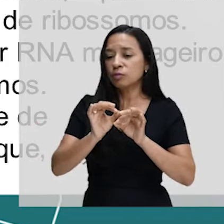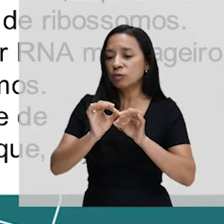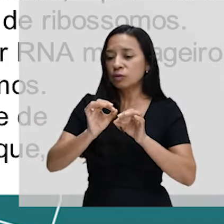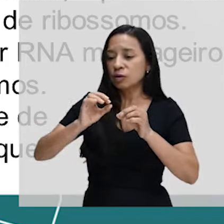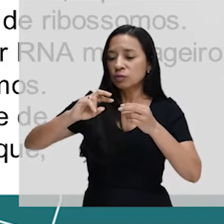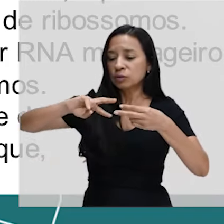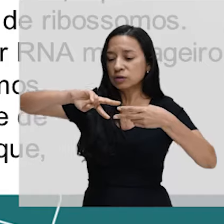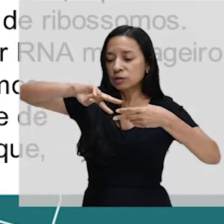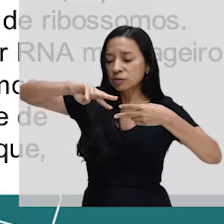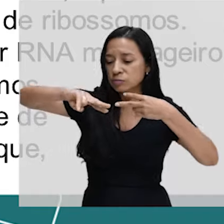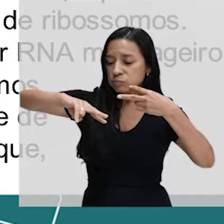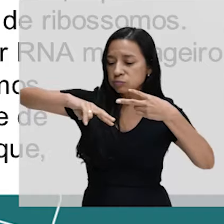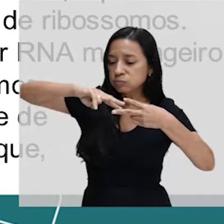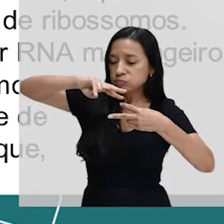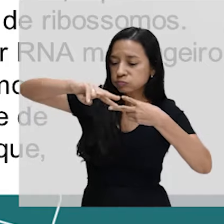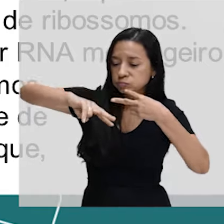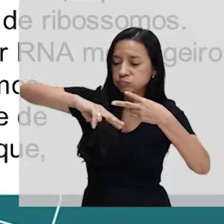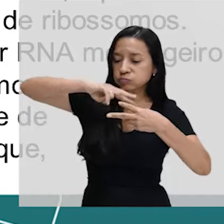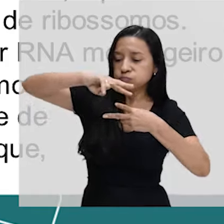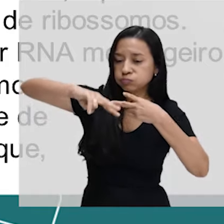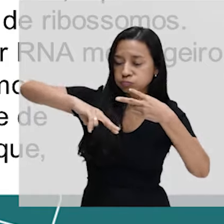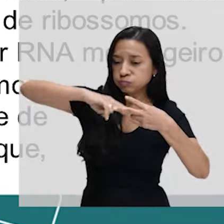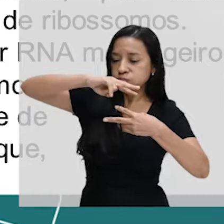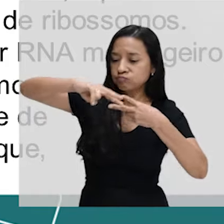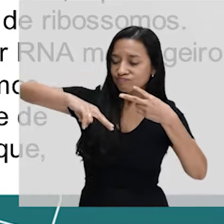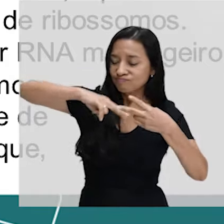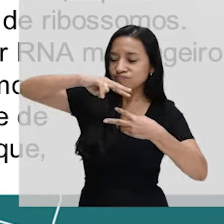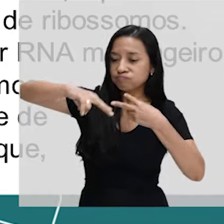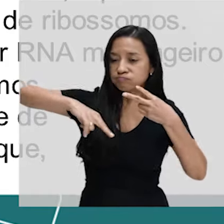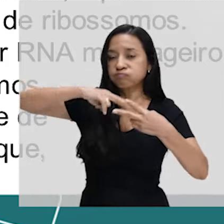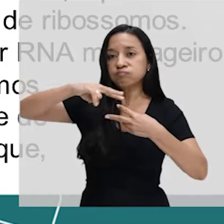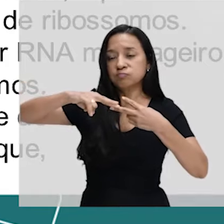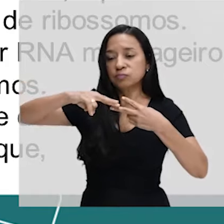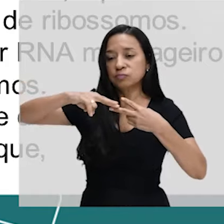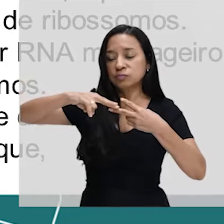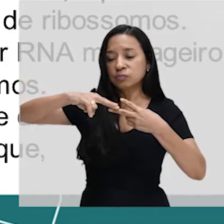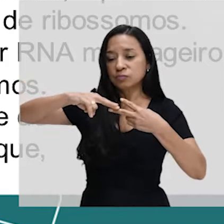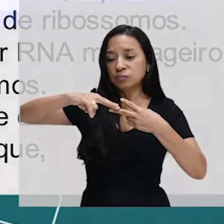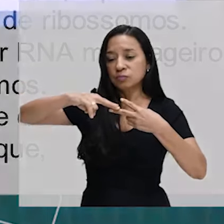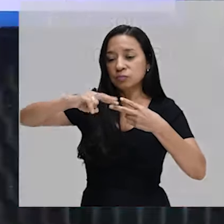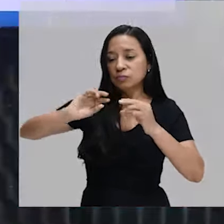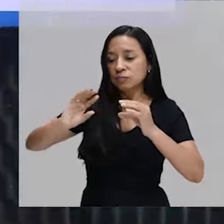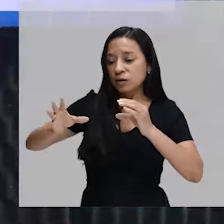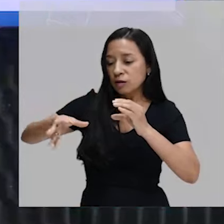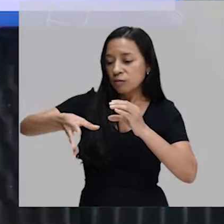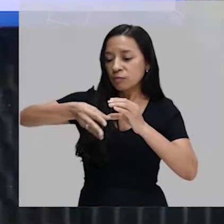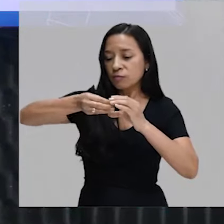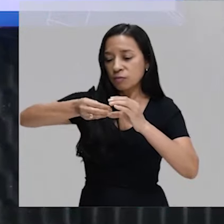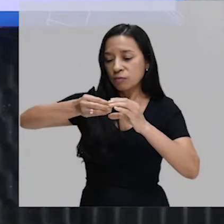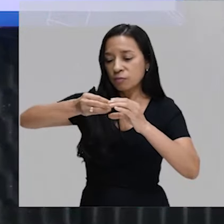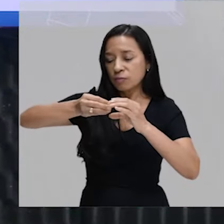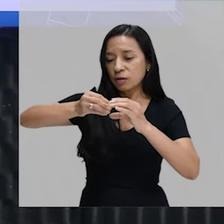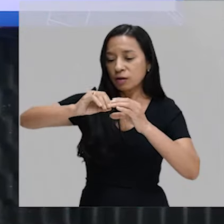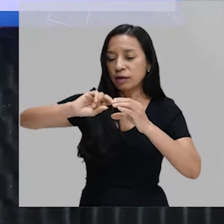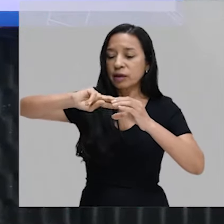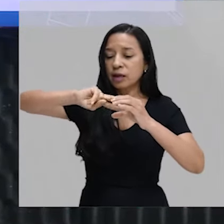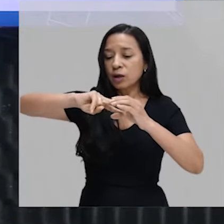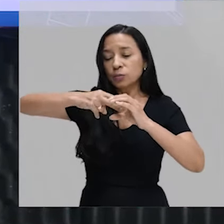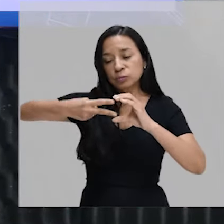enrola em torno dela. E aí vai formar um emaranhado para poder constituir a formação dos cromossomos.